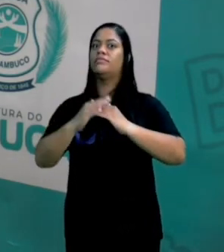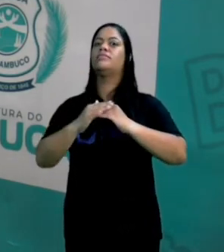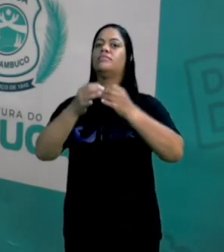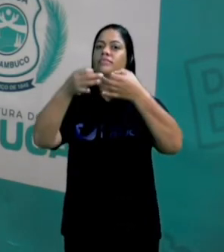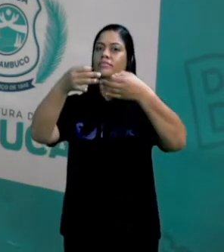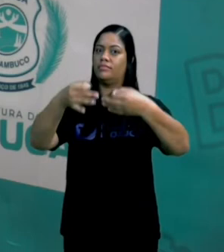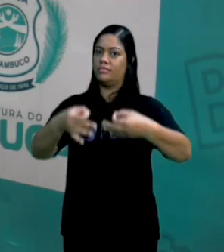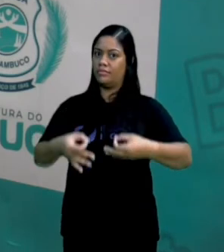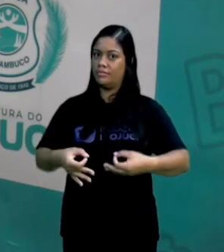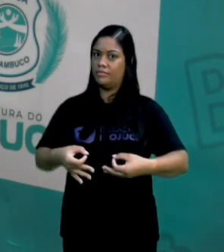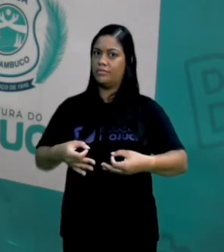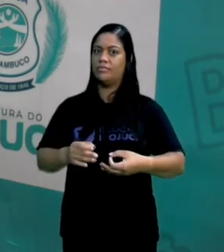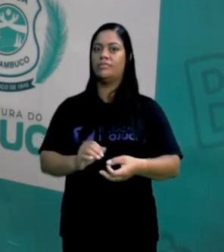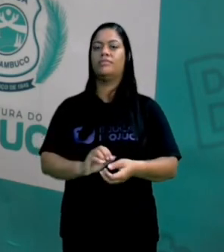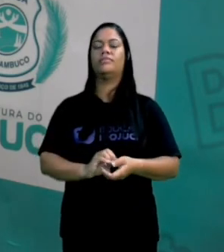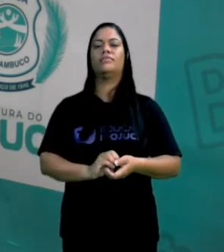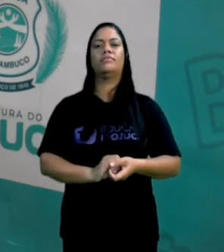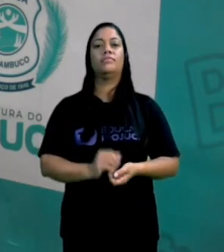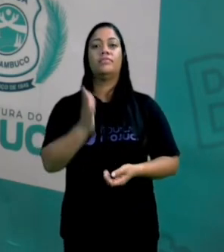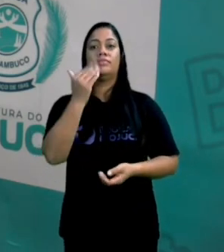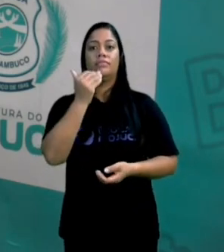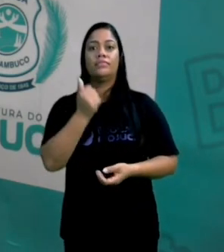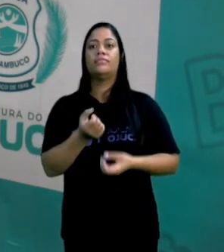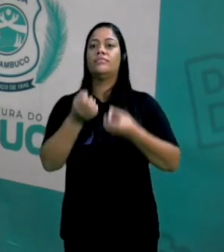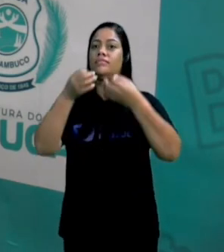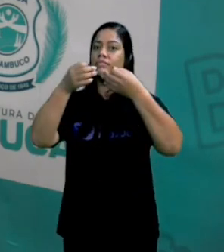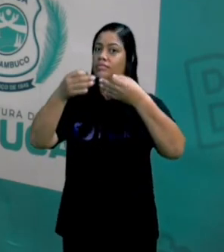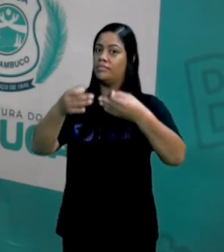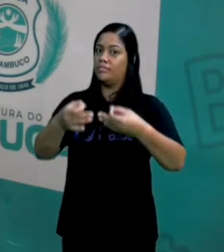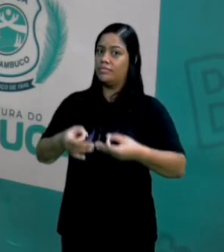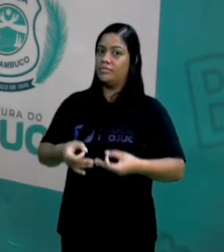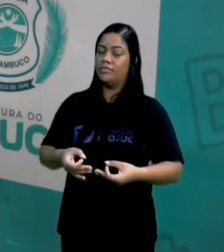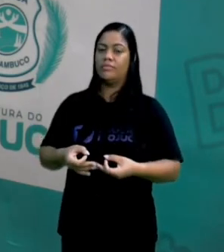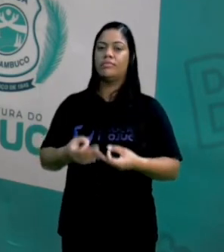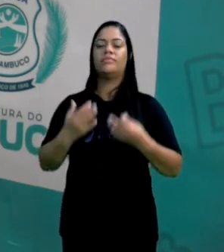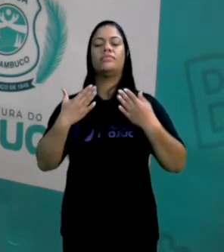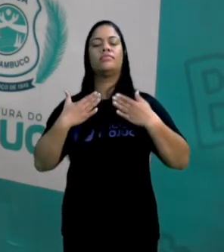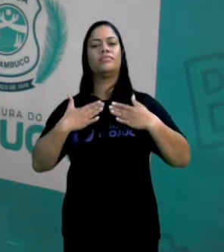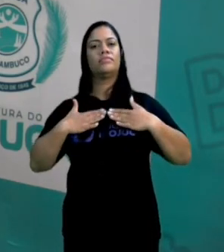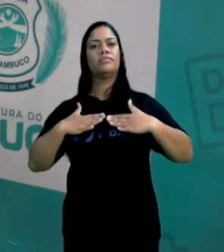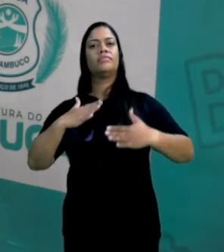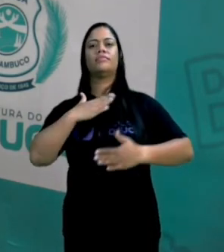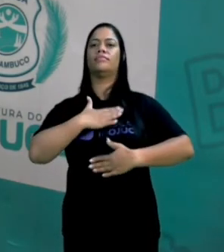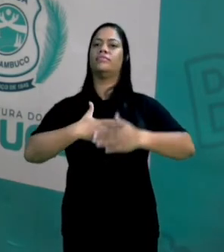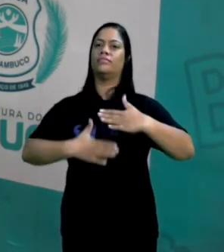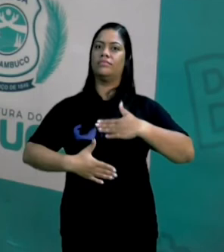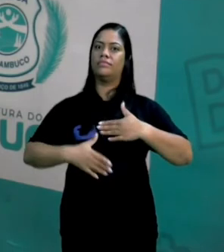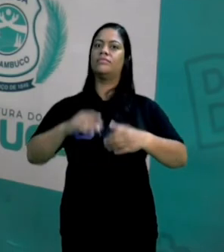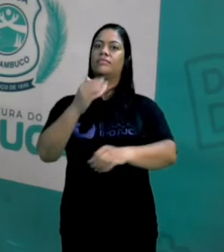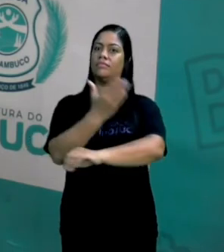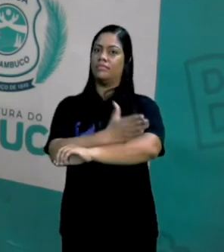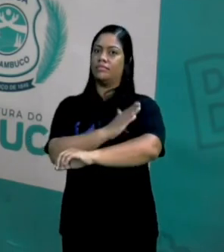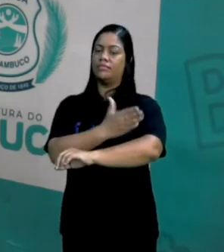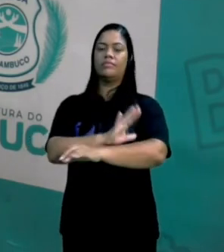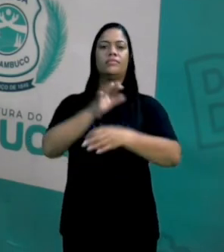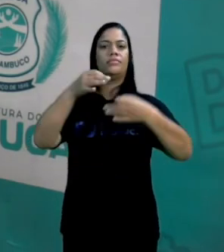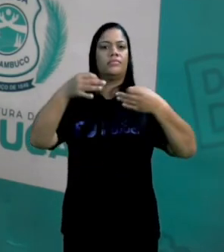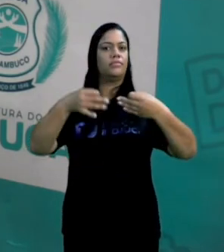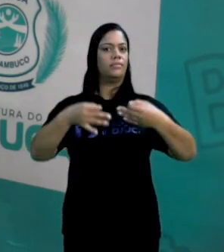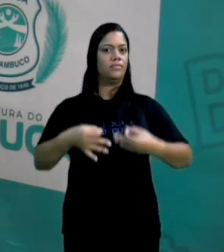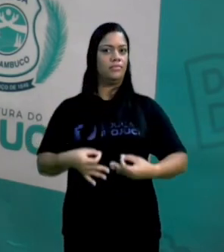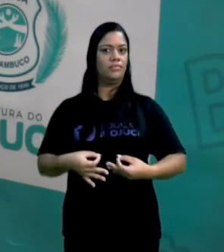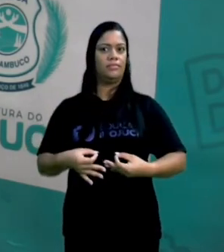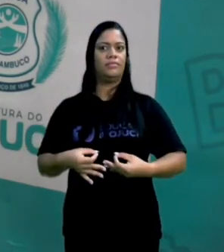profissionais certos, né? Se alimentar de forma correta, descansar da forma correta, fazer o exercício da maneira correta,